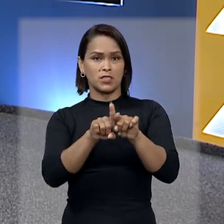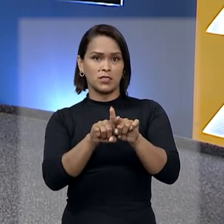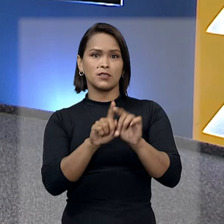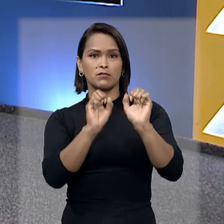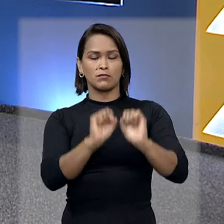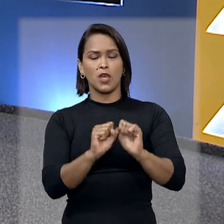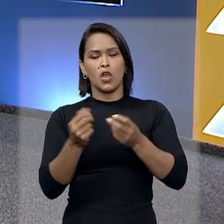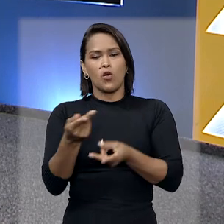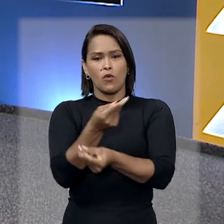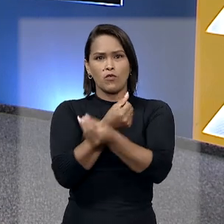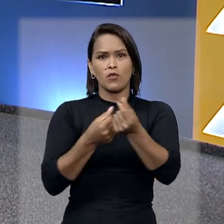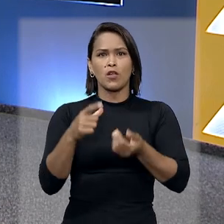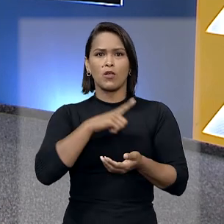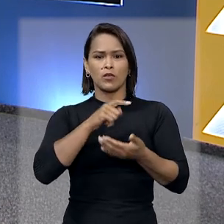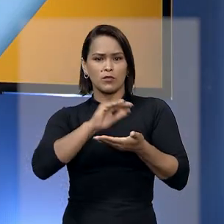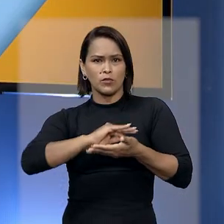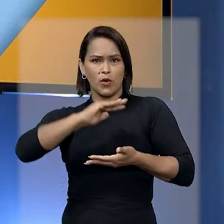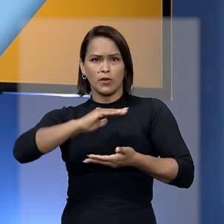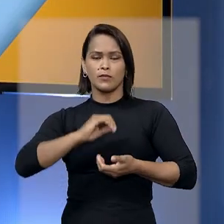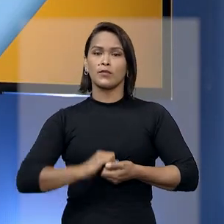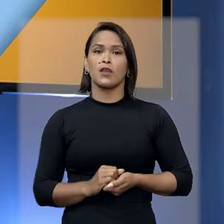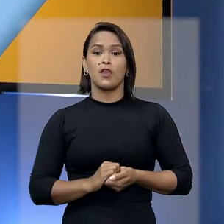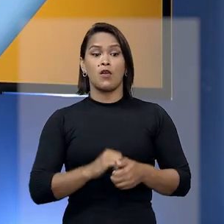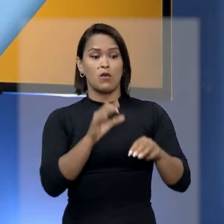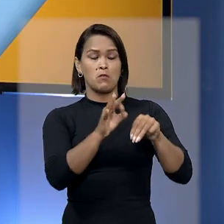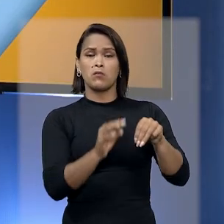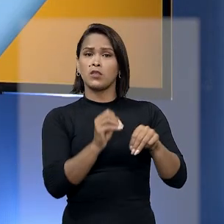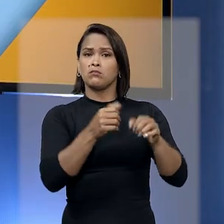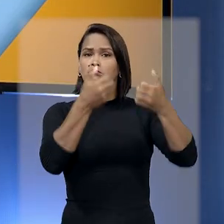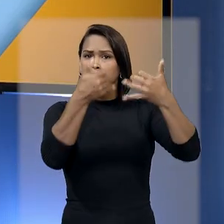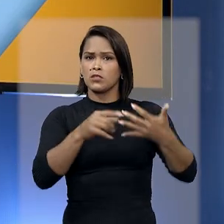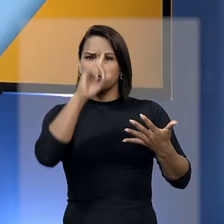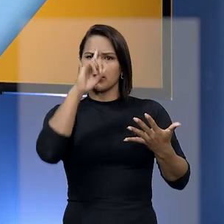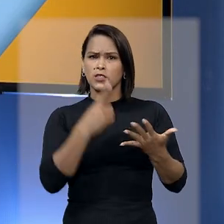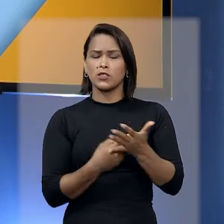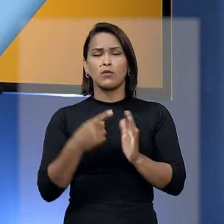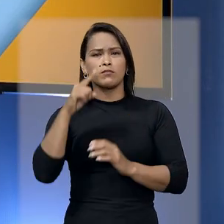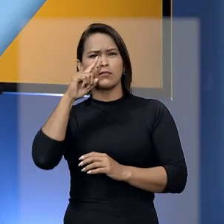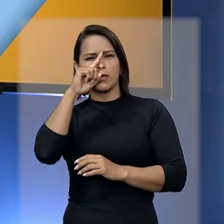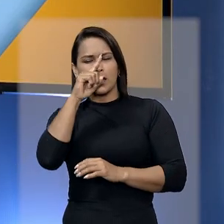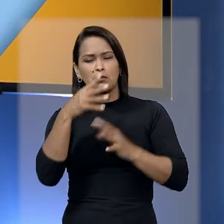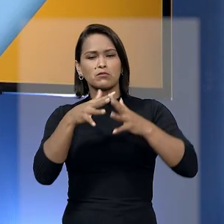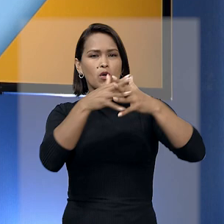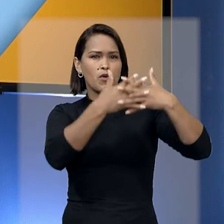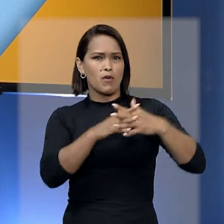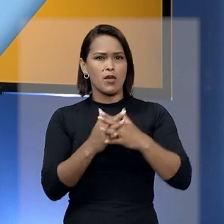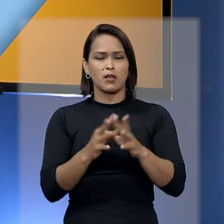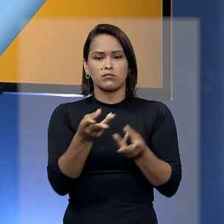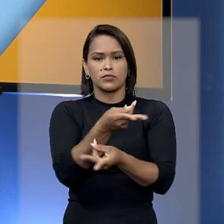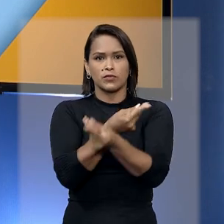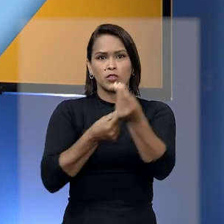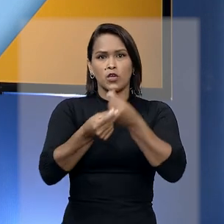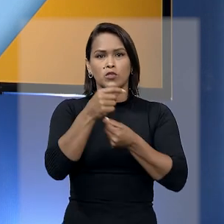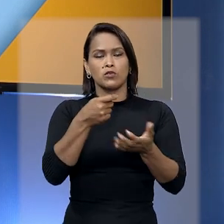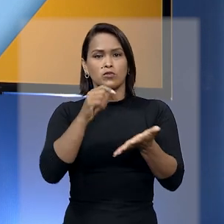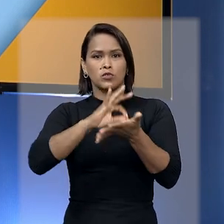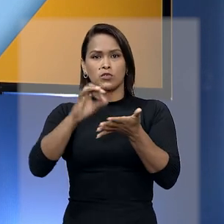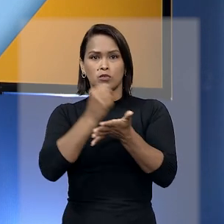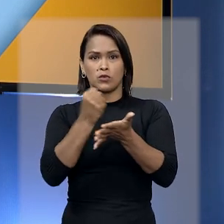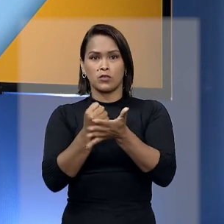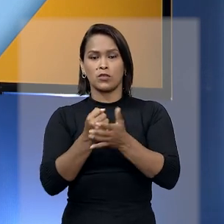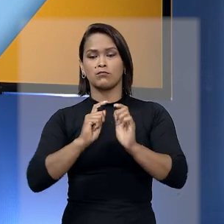os saldos existentes. Para o ministro, a decisão traz o risco de embaraços nas negociações de contratos